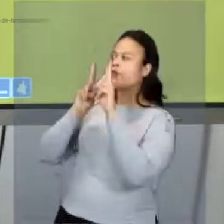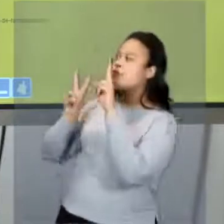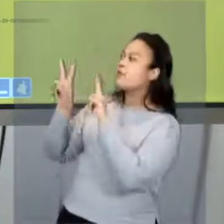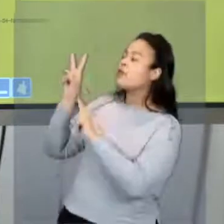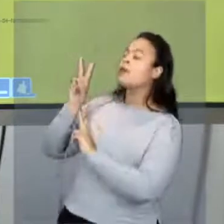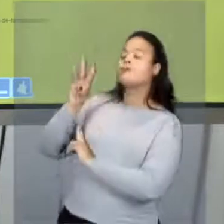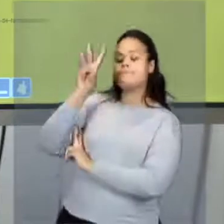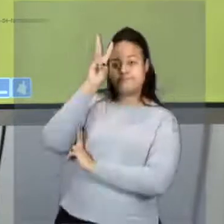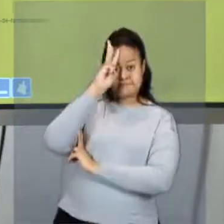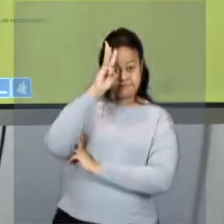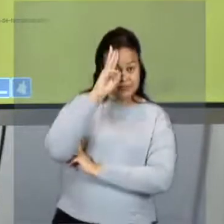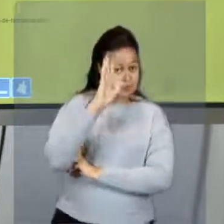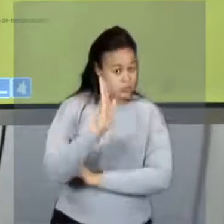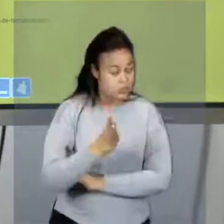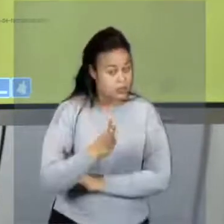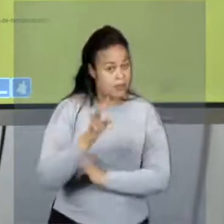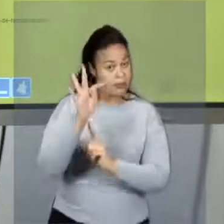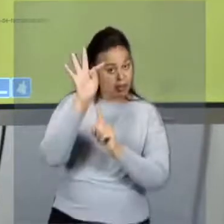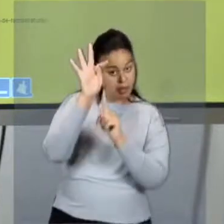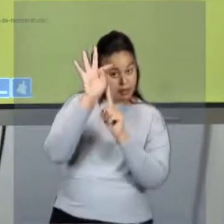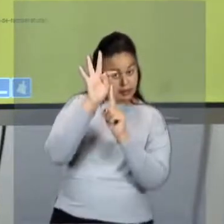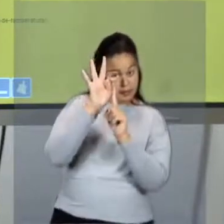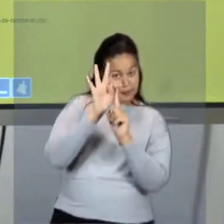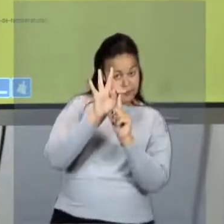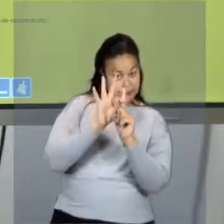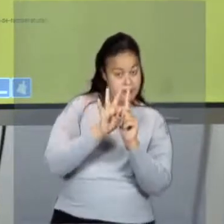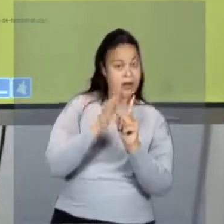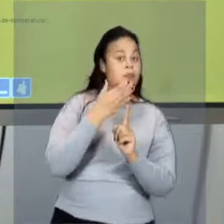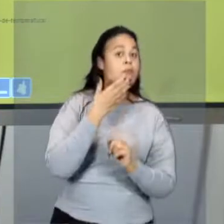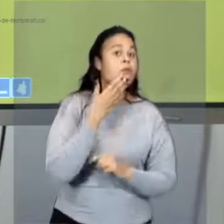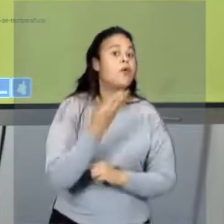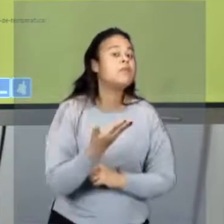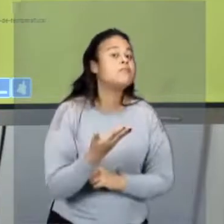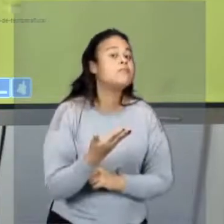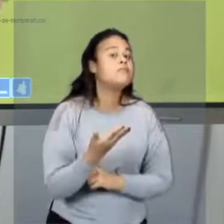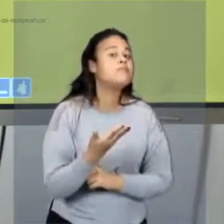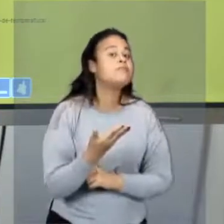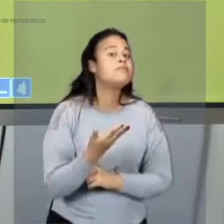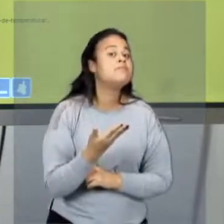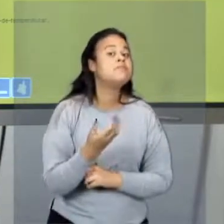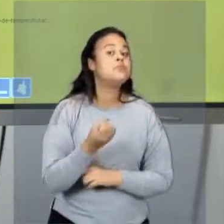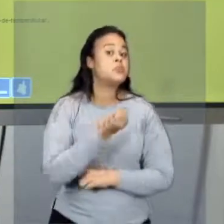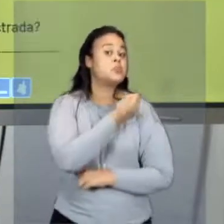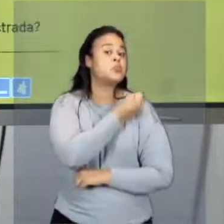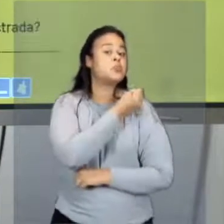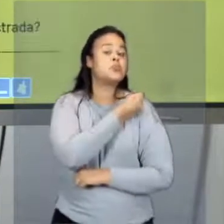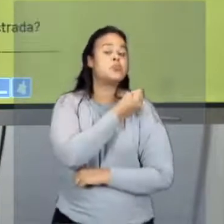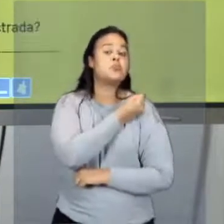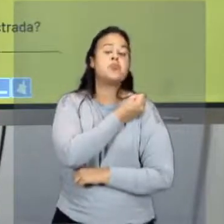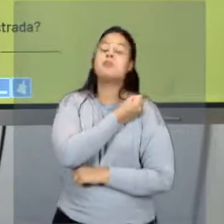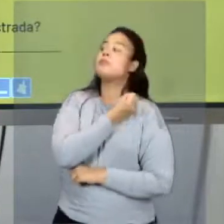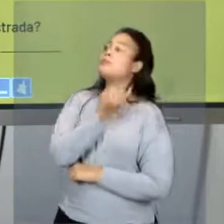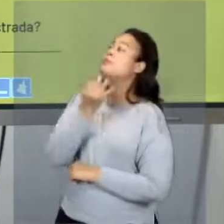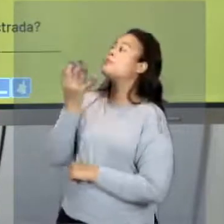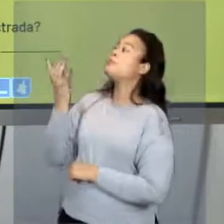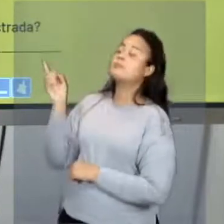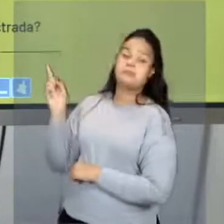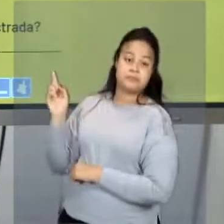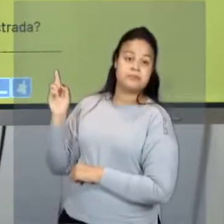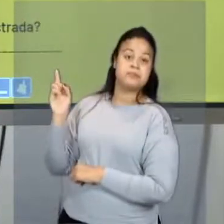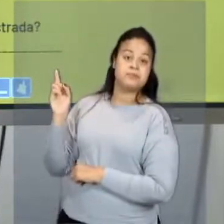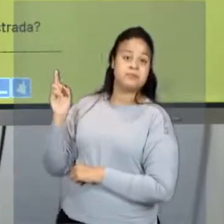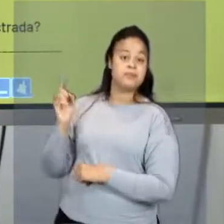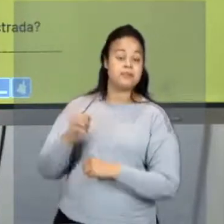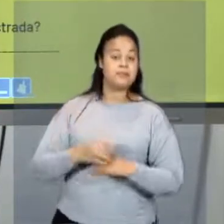na terça-feira. E a menor temperatura registrada foi exatamente esse valor aqui, que seria 9